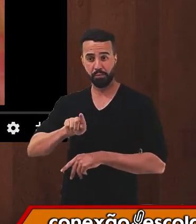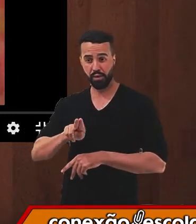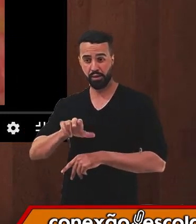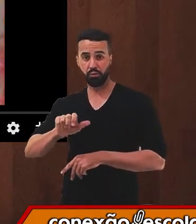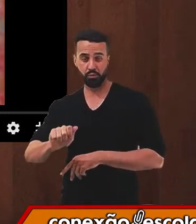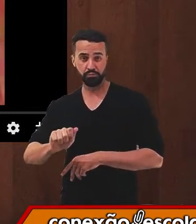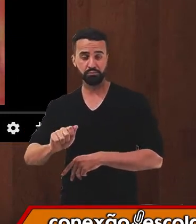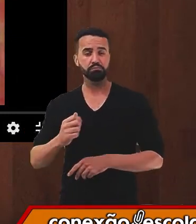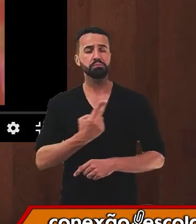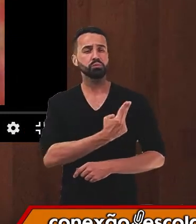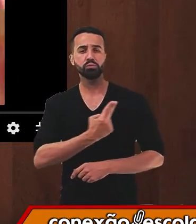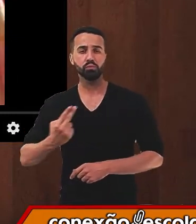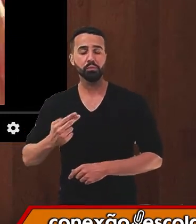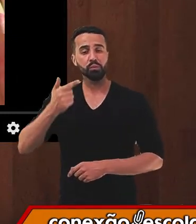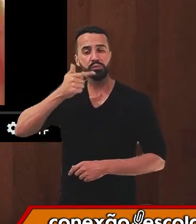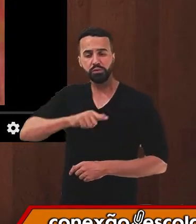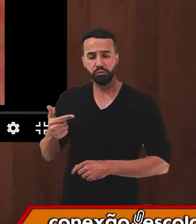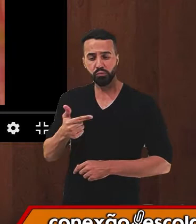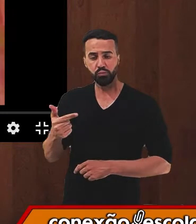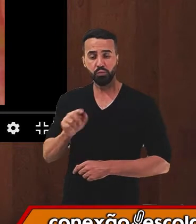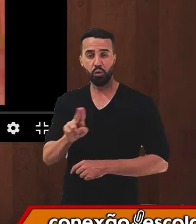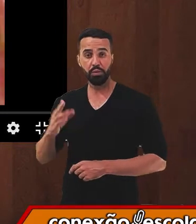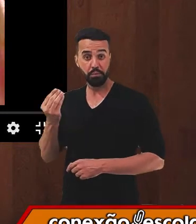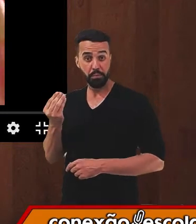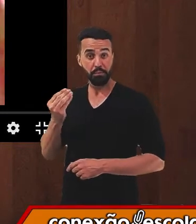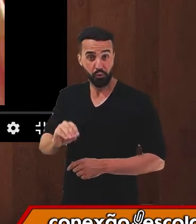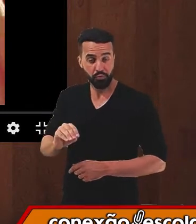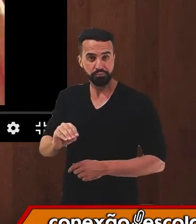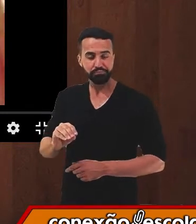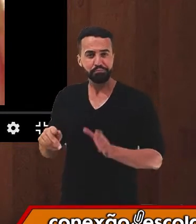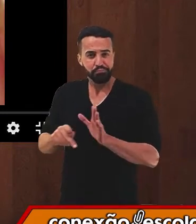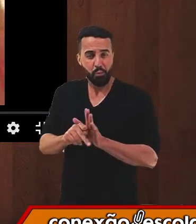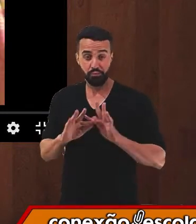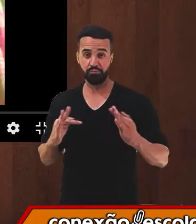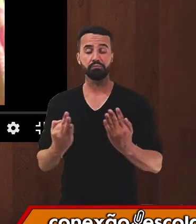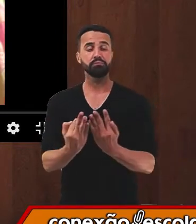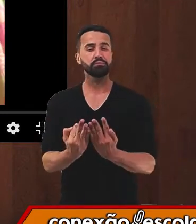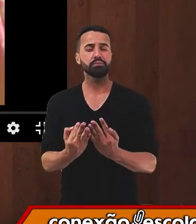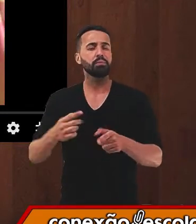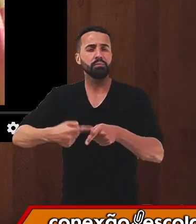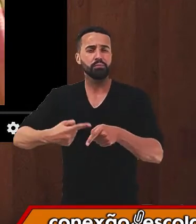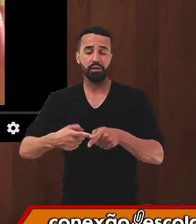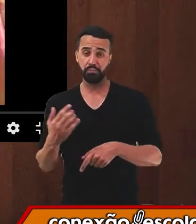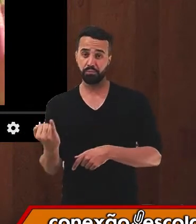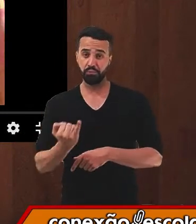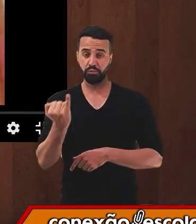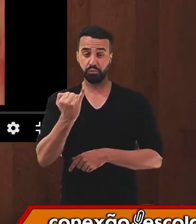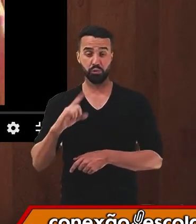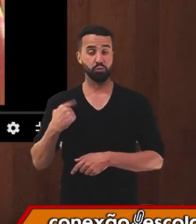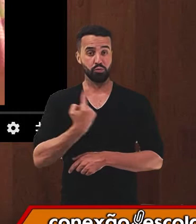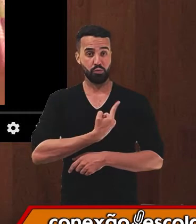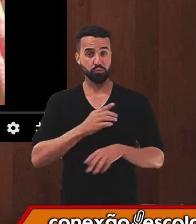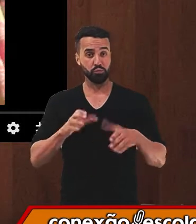retomada, o meu sobrenome. Porque é muito importante que nós, povos